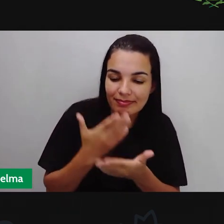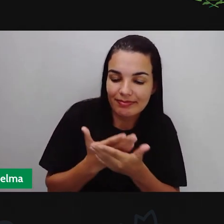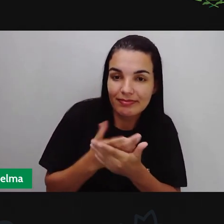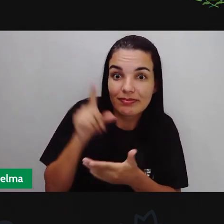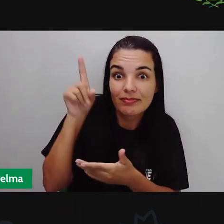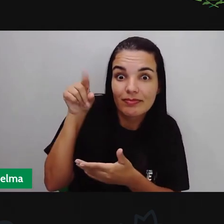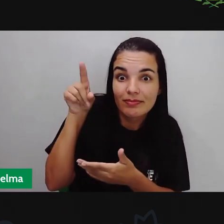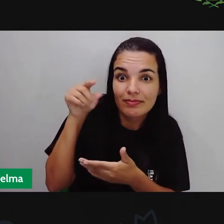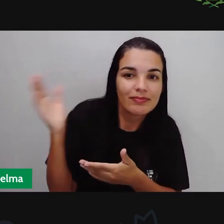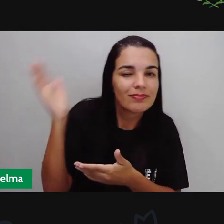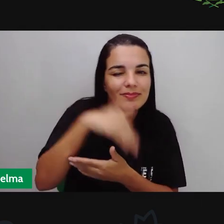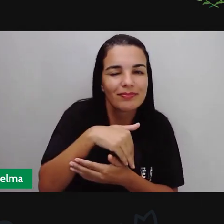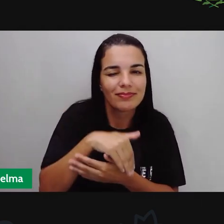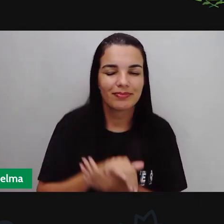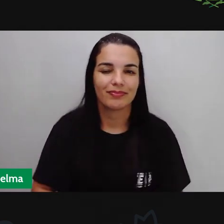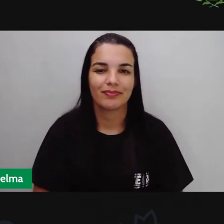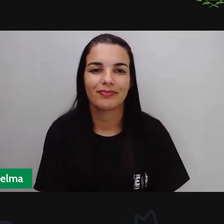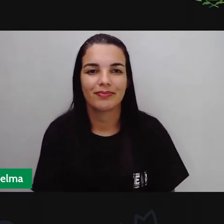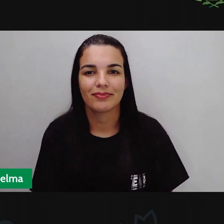Vamos à aula?